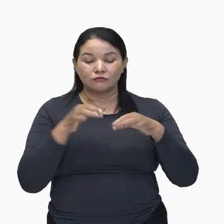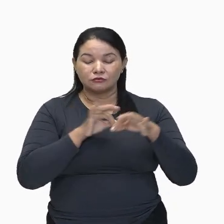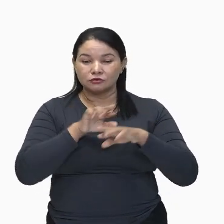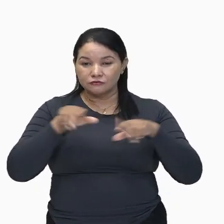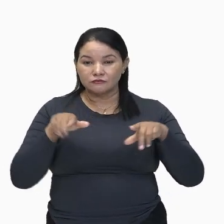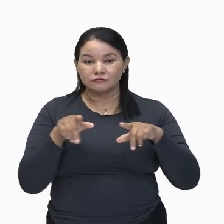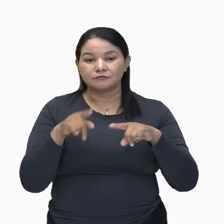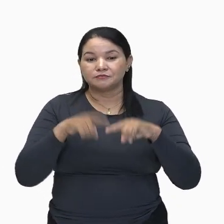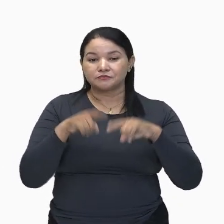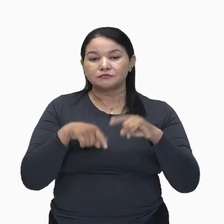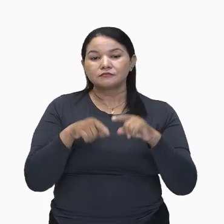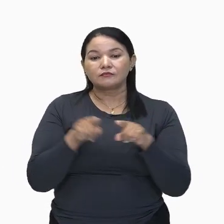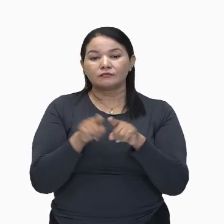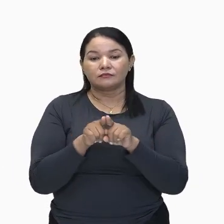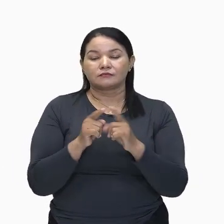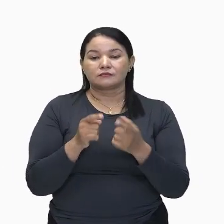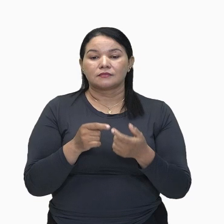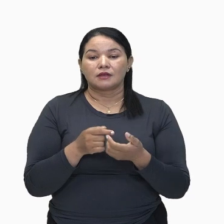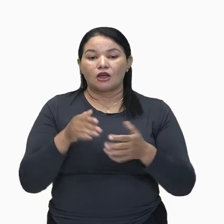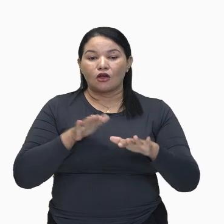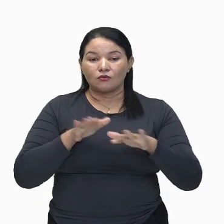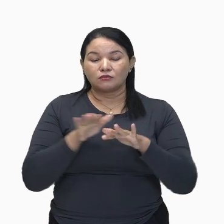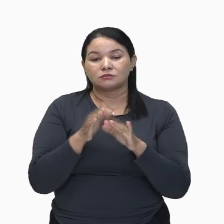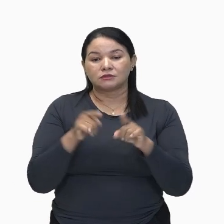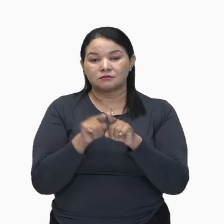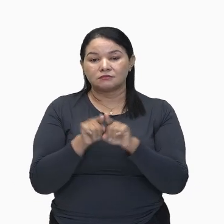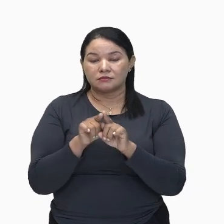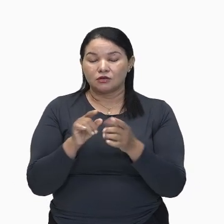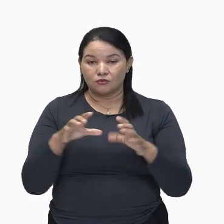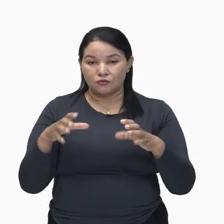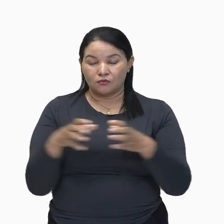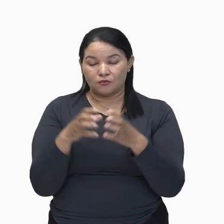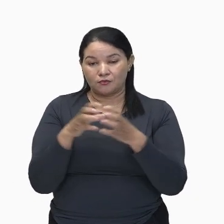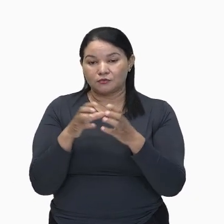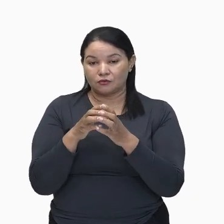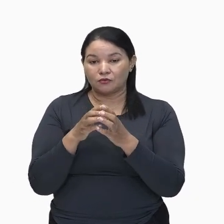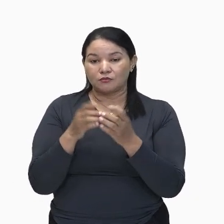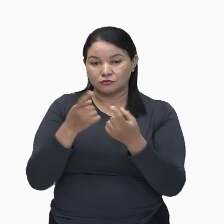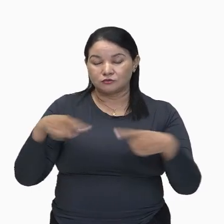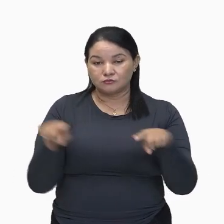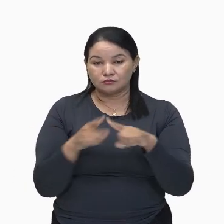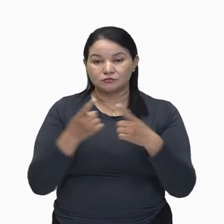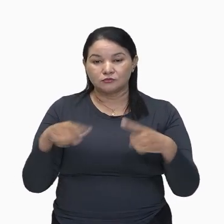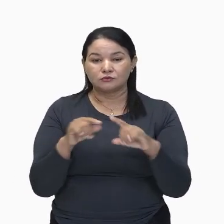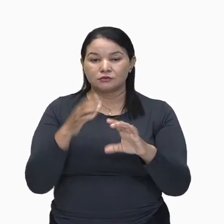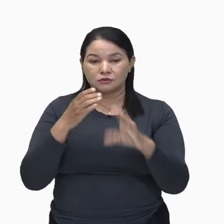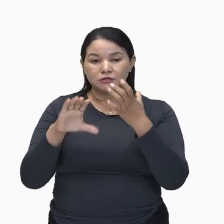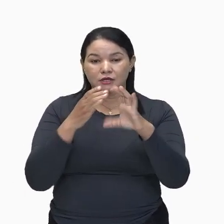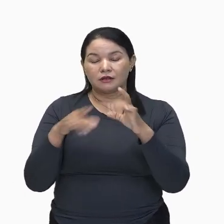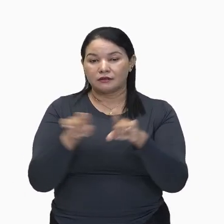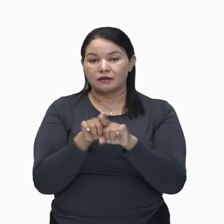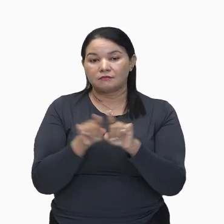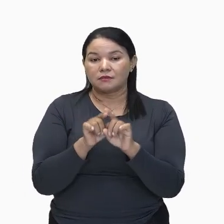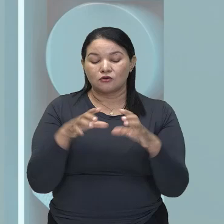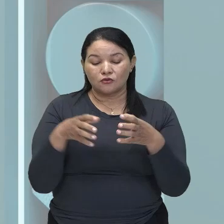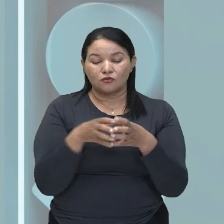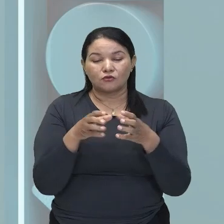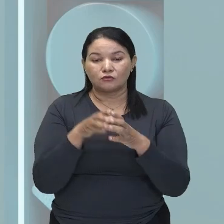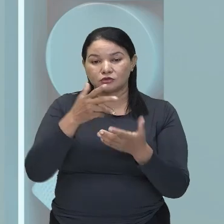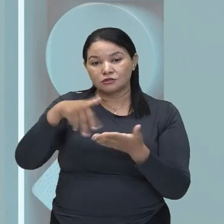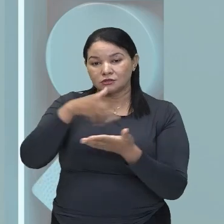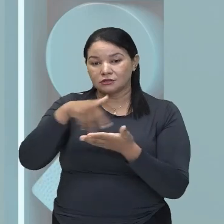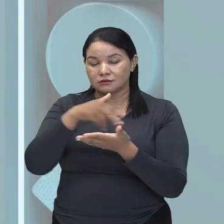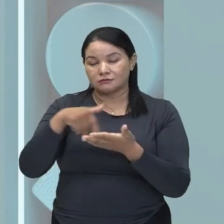artísticos, como a Amazônia Filarmônica, o coral do Amazonas e o corpo de dança do Amazonas.